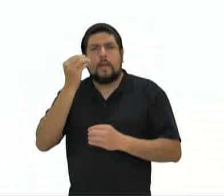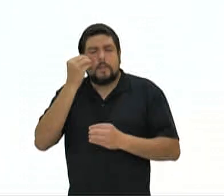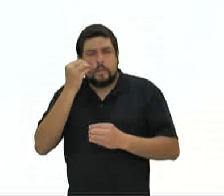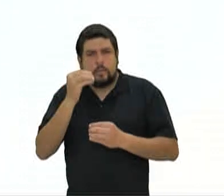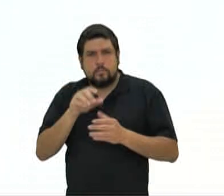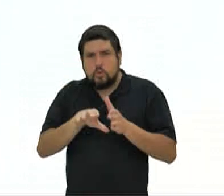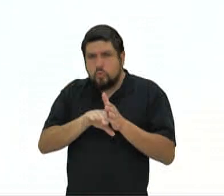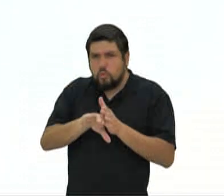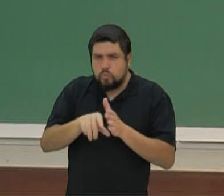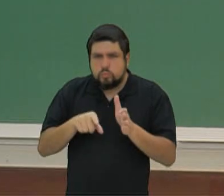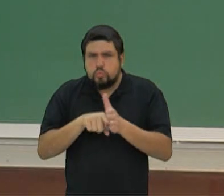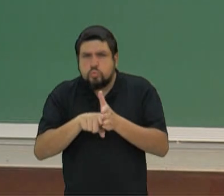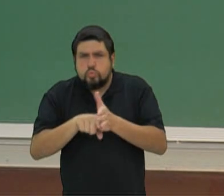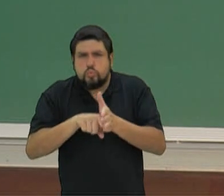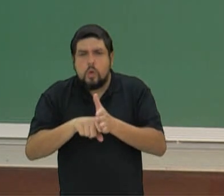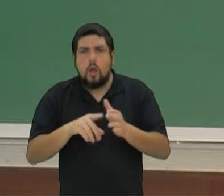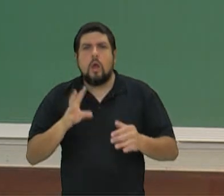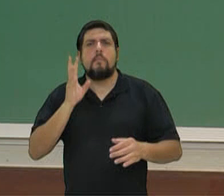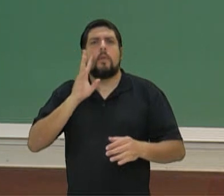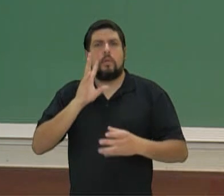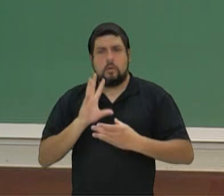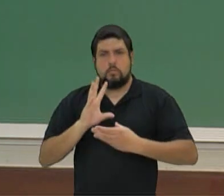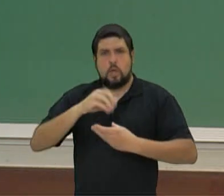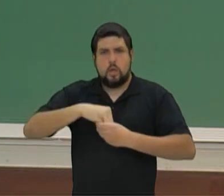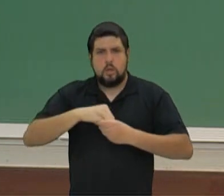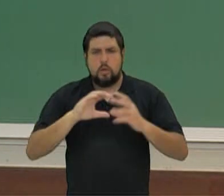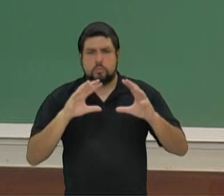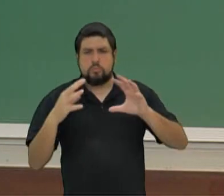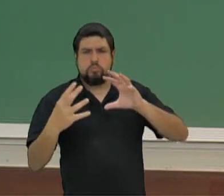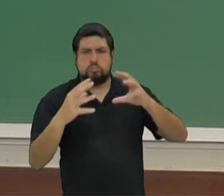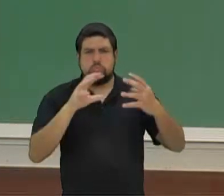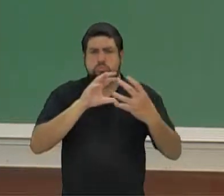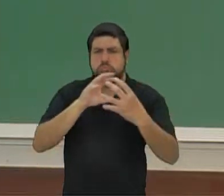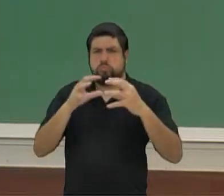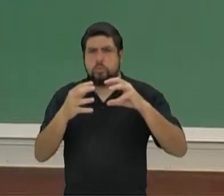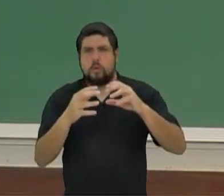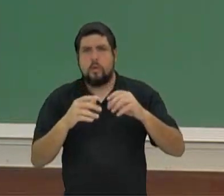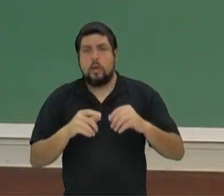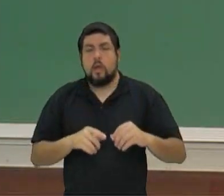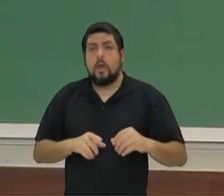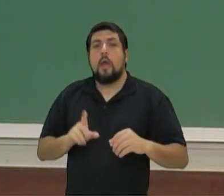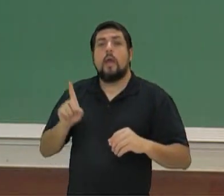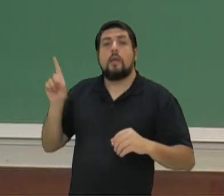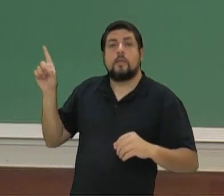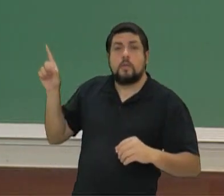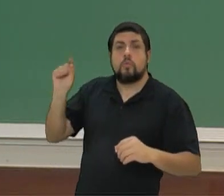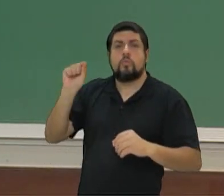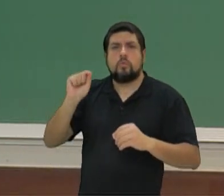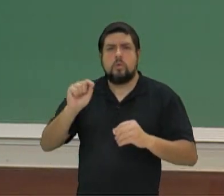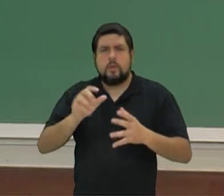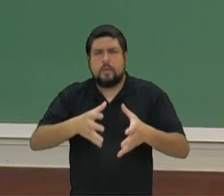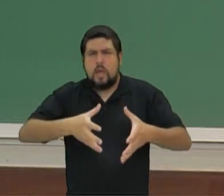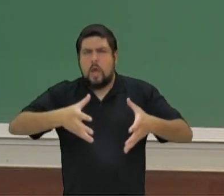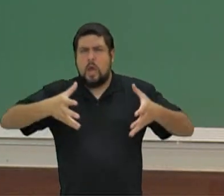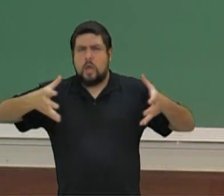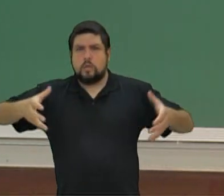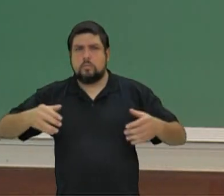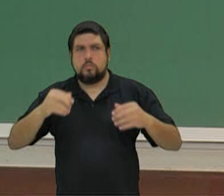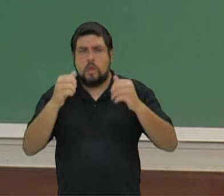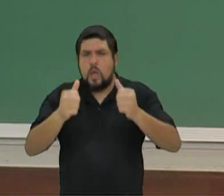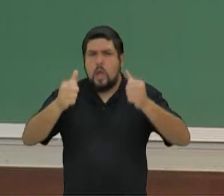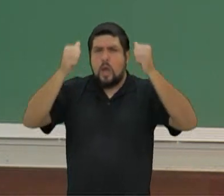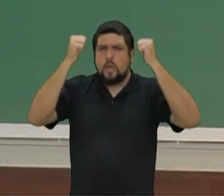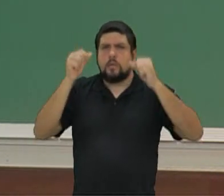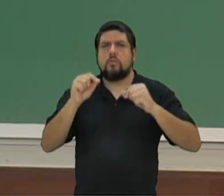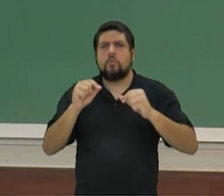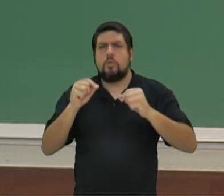bacana, computação gráfica, Templo de Zeus em Atenas. Isso aqui era um gigante templo. Atrás você consegue inclusive ver aqui o Acrópole, a parte